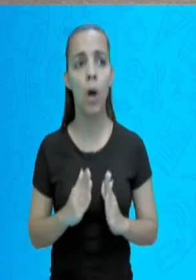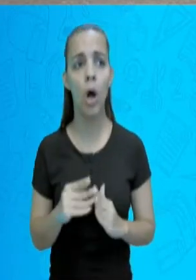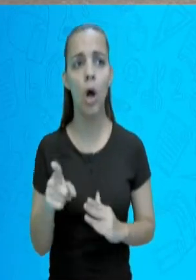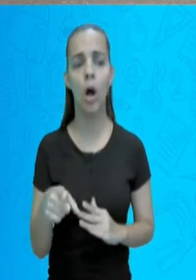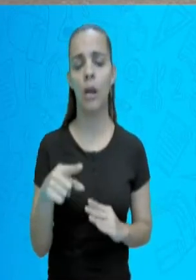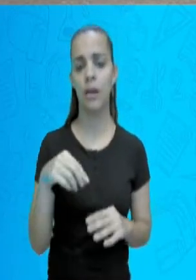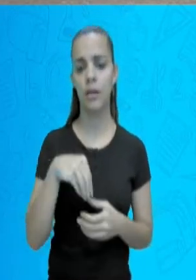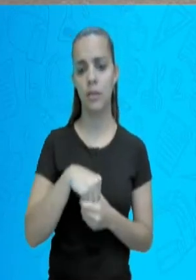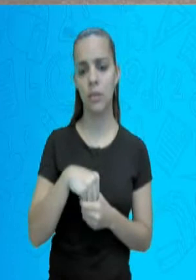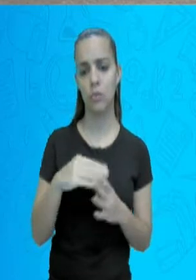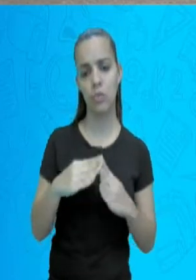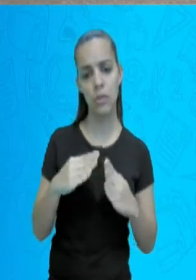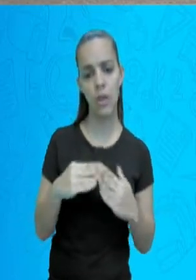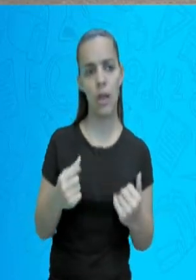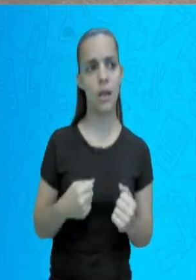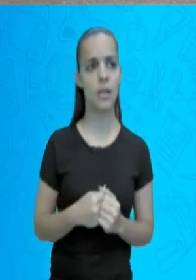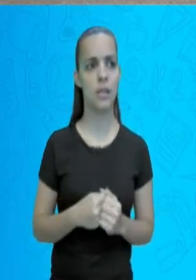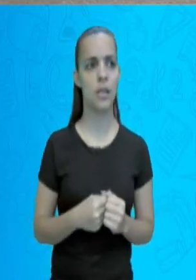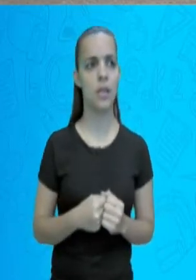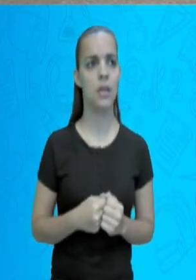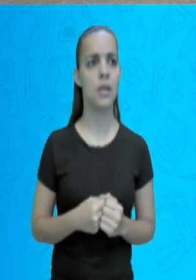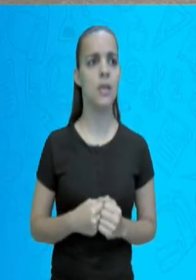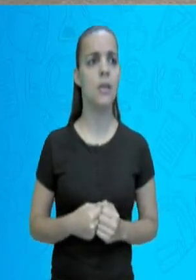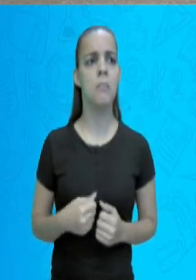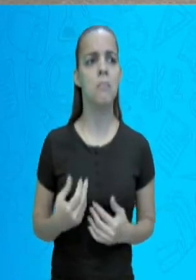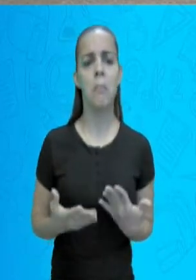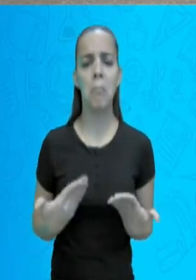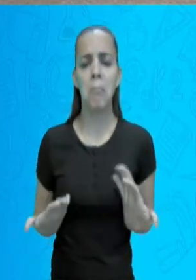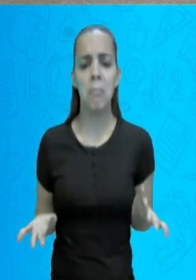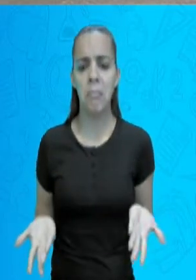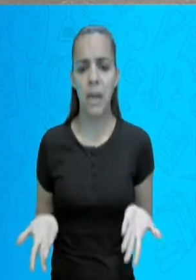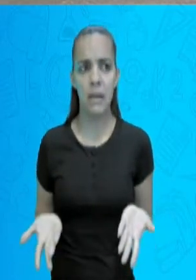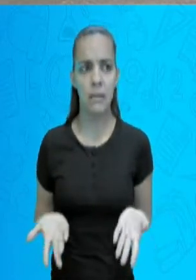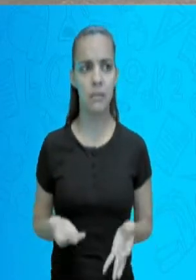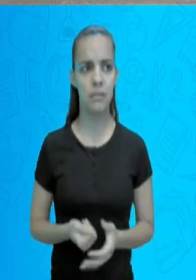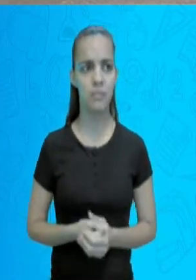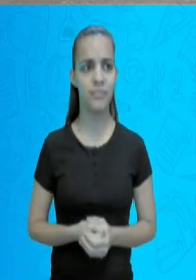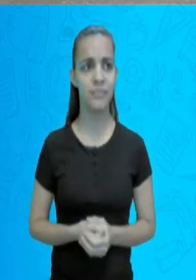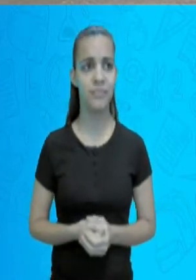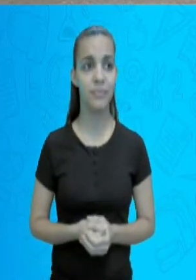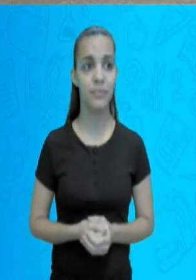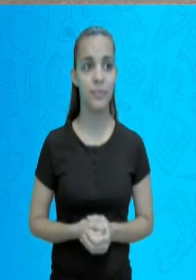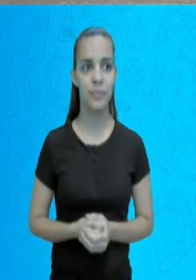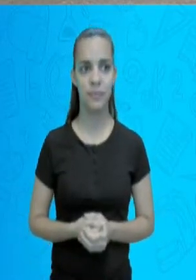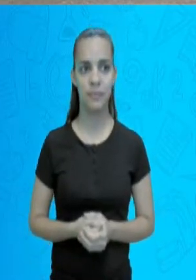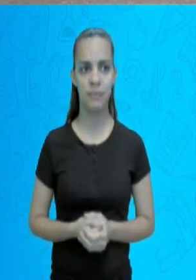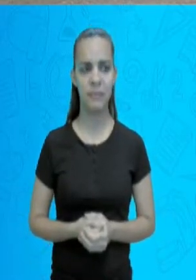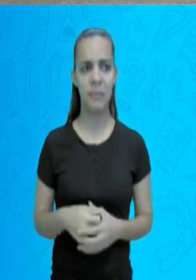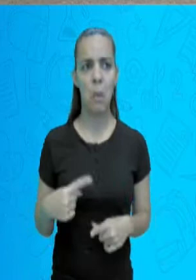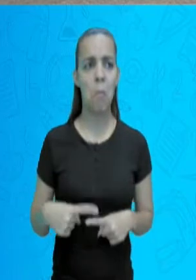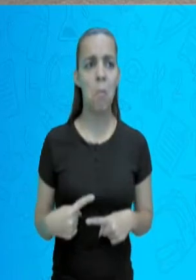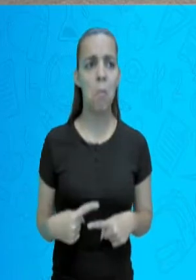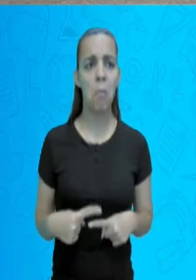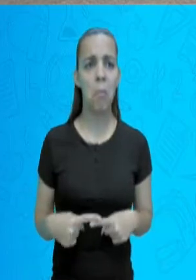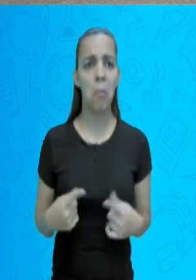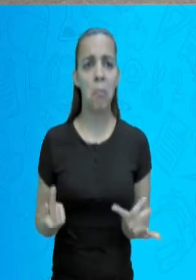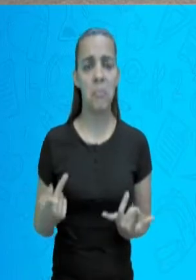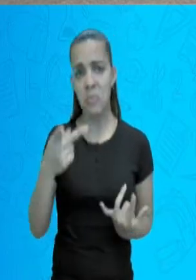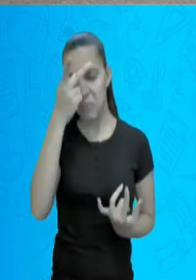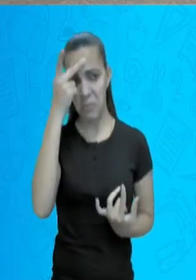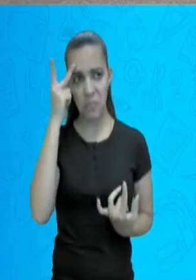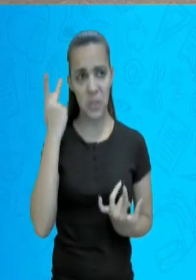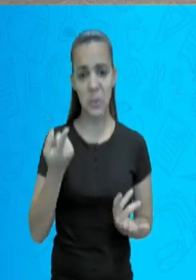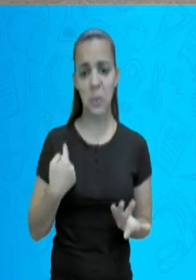maneira como vocês vivem. Para que isso? Por que o governo precisa desse censo?